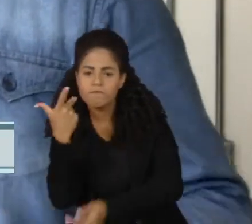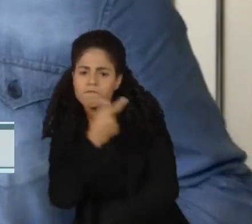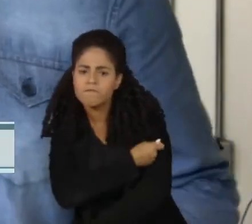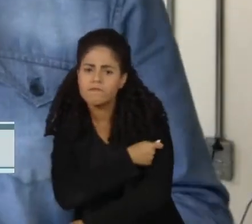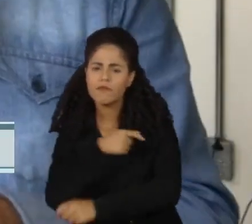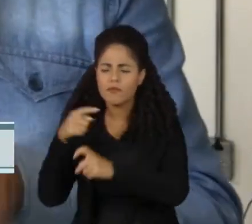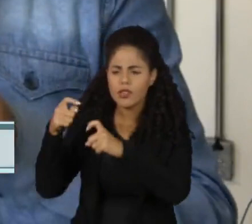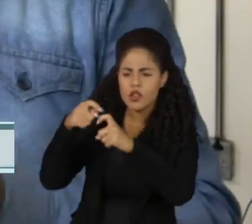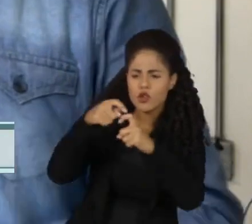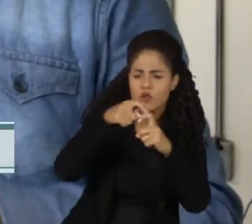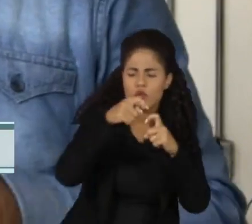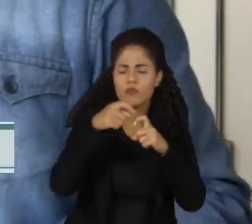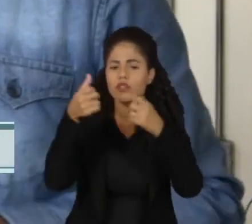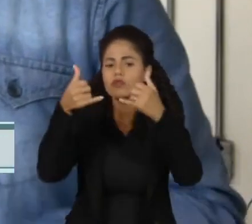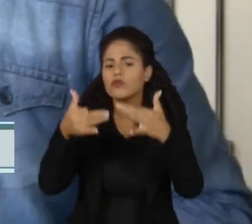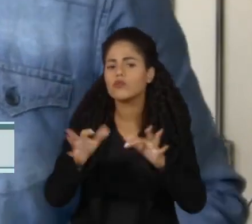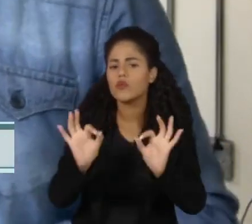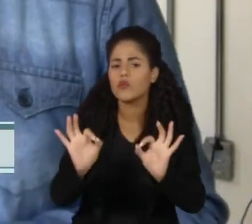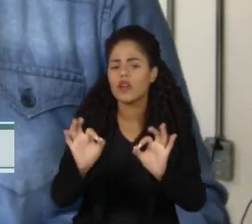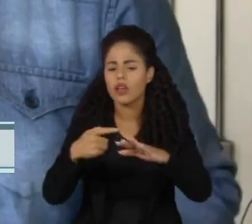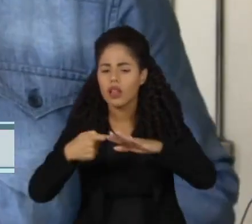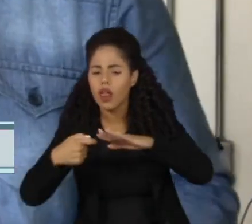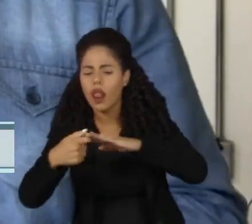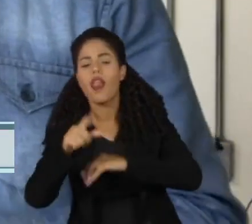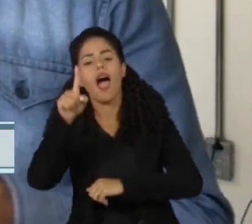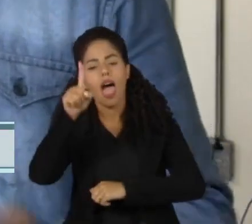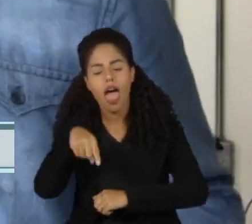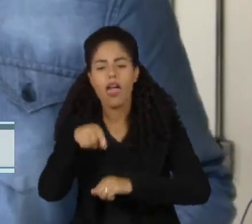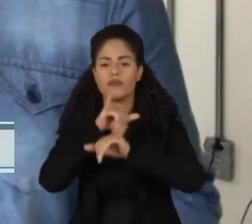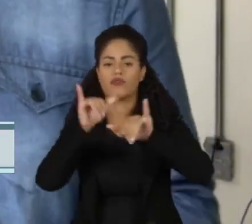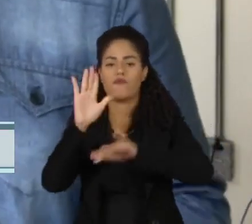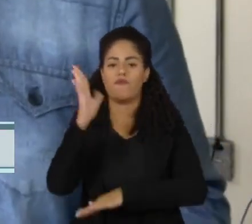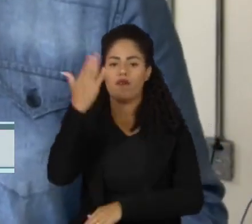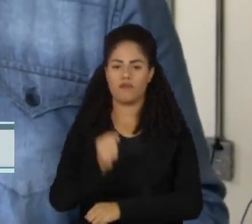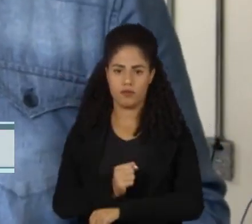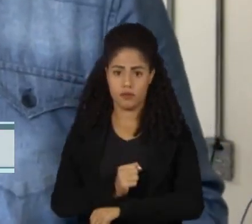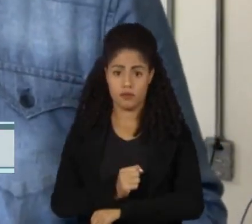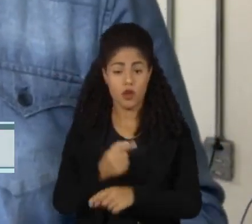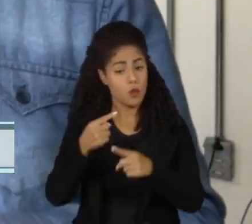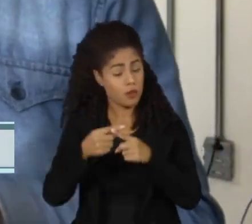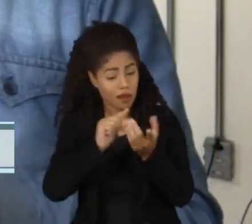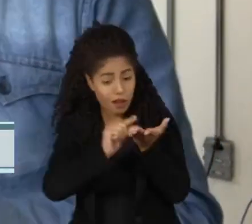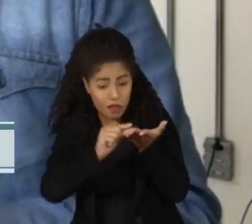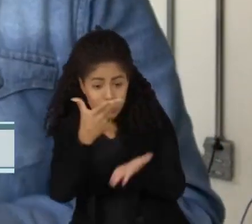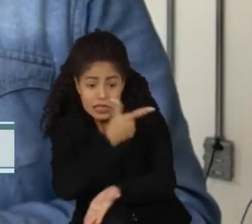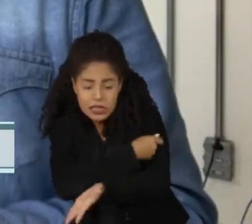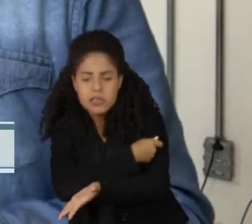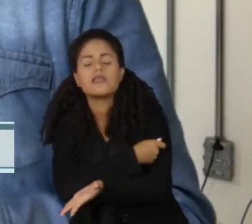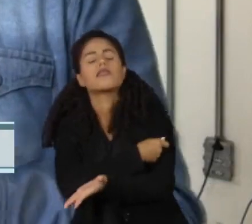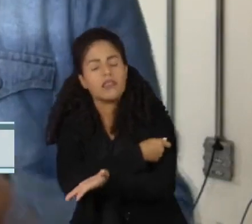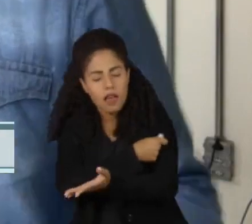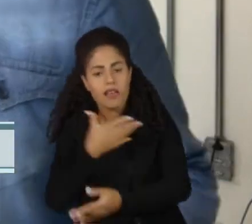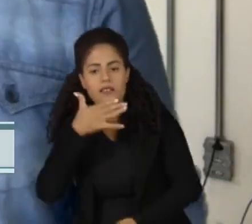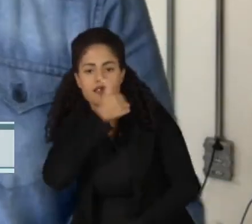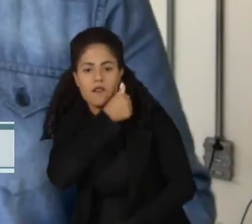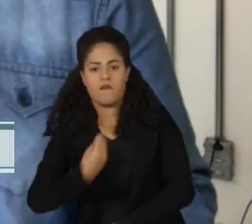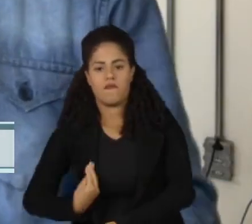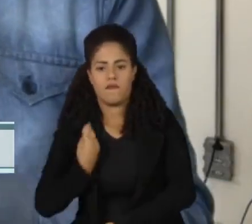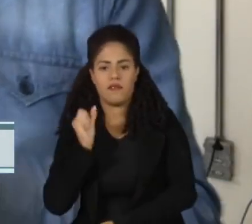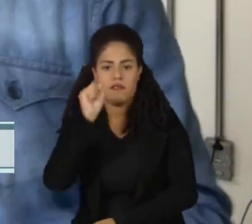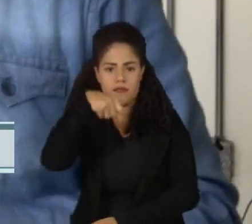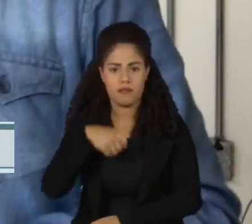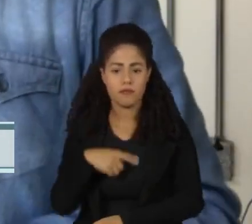médicos, é falso e já foi amplamente rebatido pela ciência. Muitas vezes, uma simples checagem em um site de busca já esclarece a